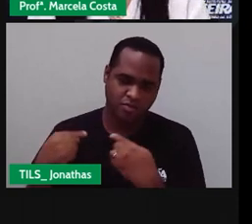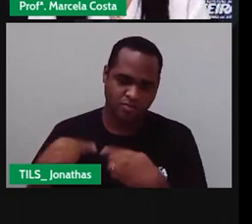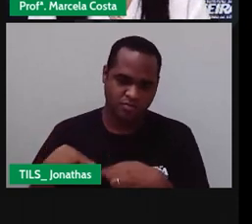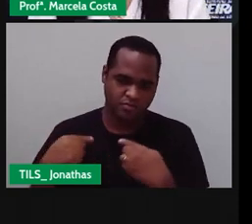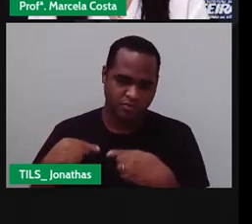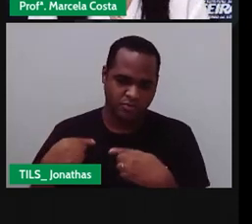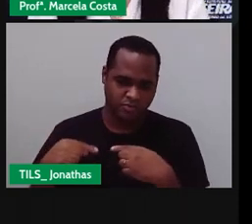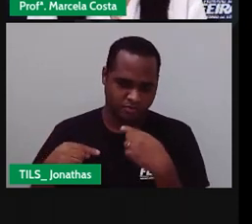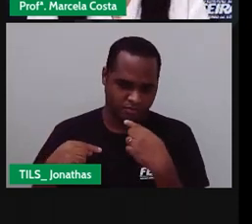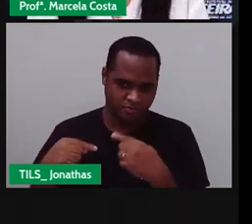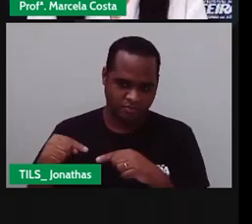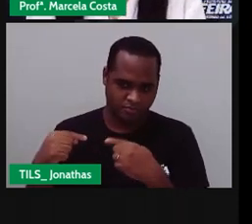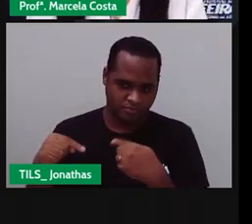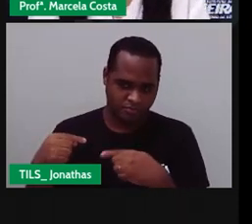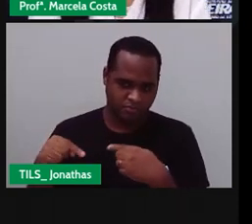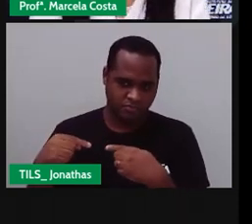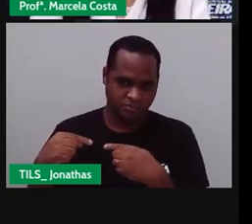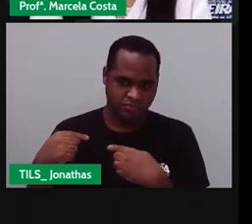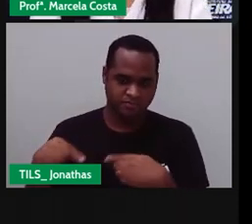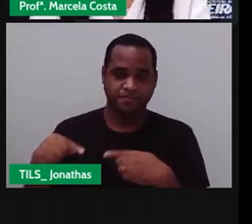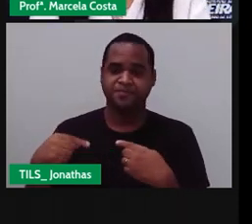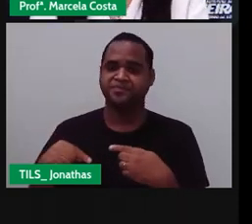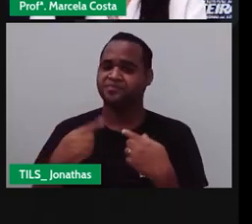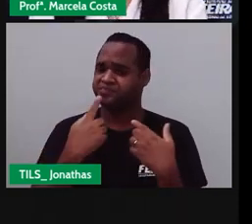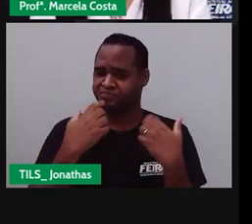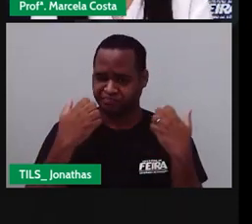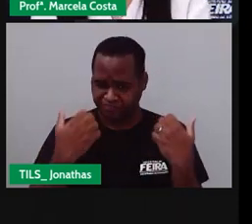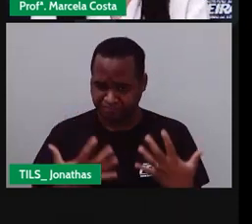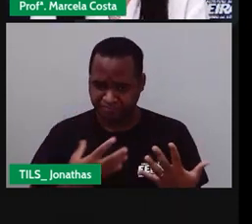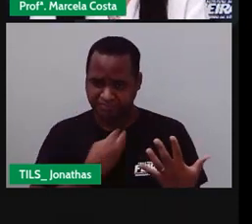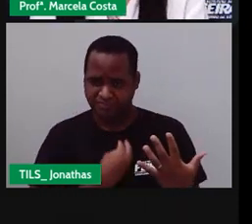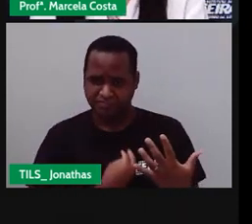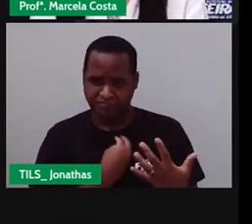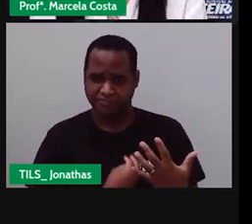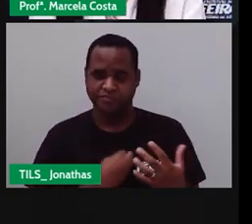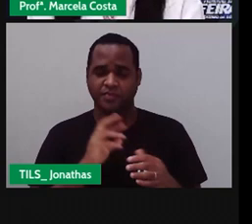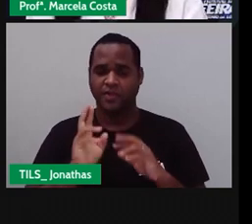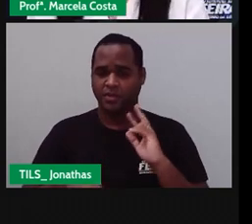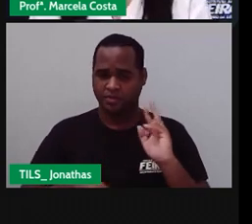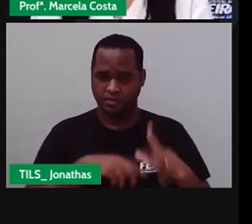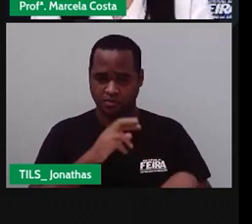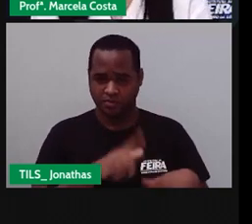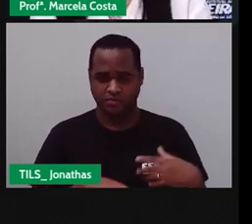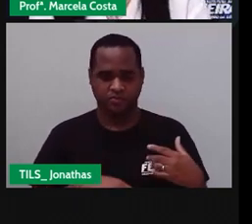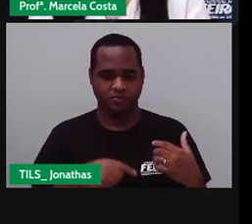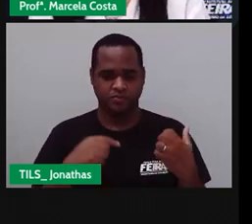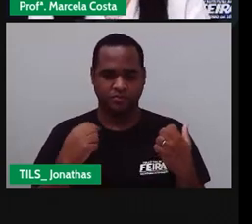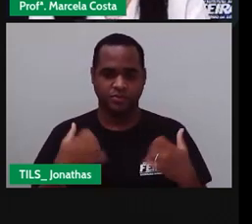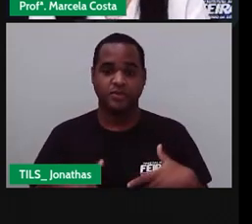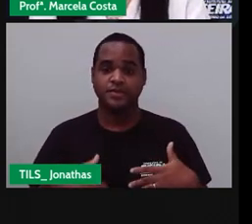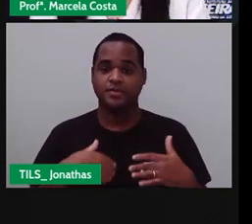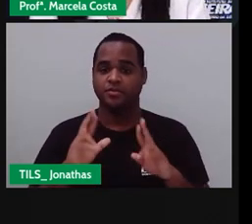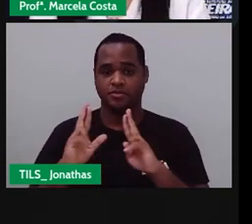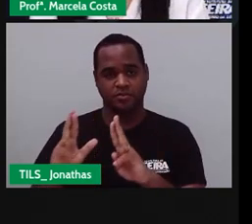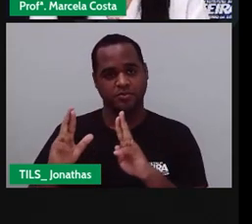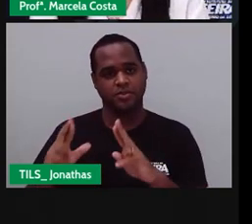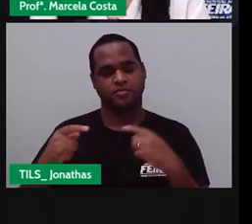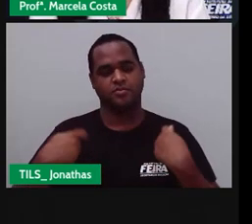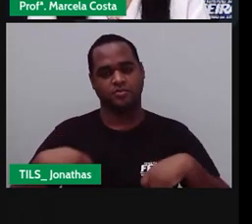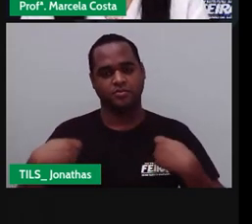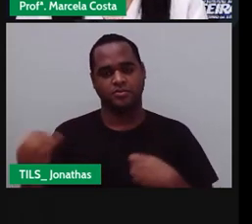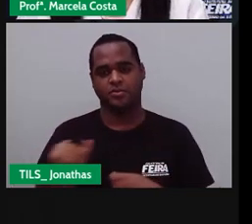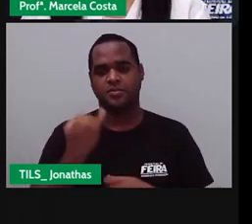Disso Tá Cada um Do seu Jeito Cada um Vivendo A sua Maneira Respeitando Tá